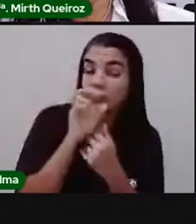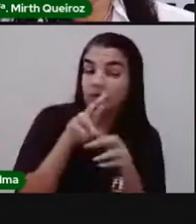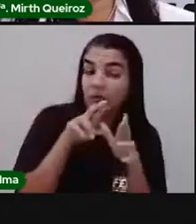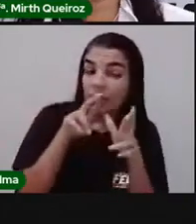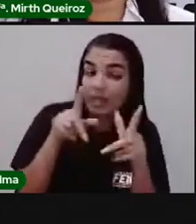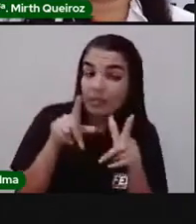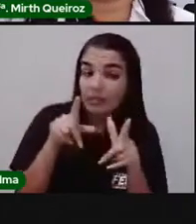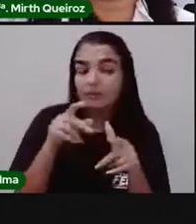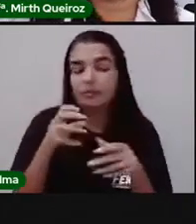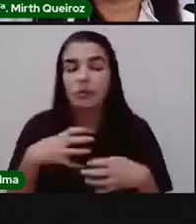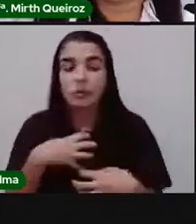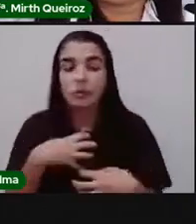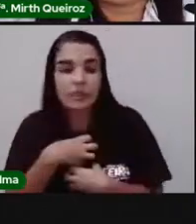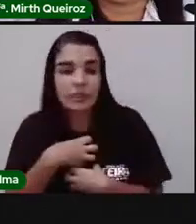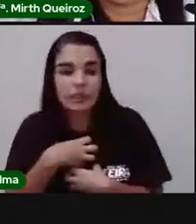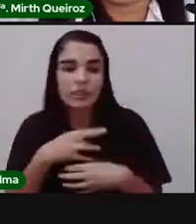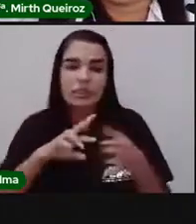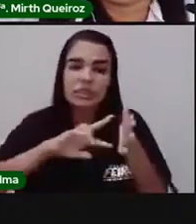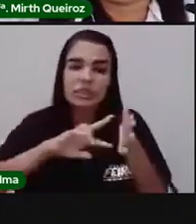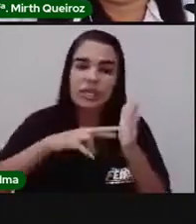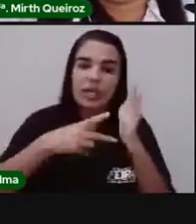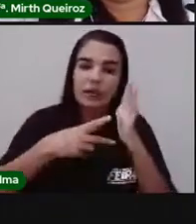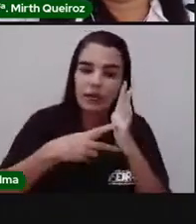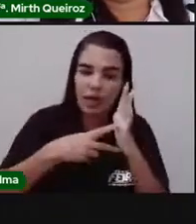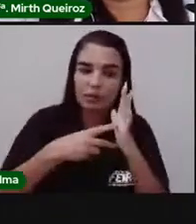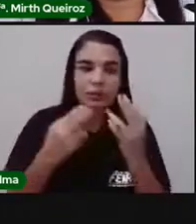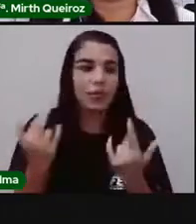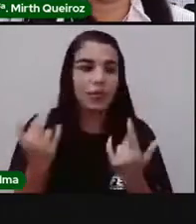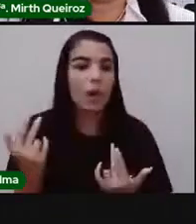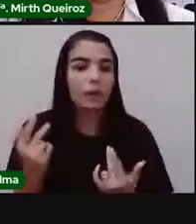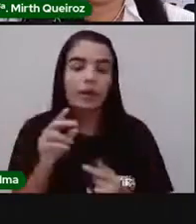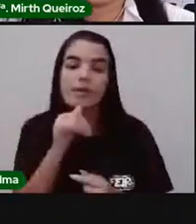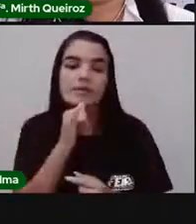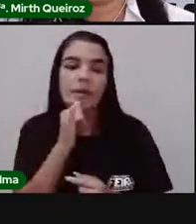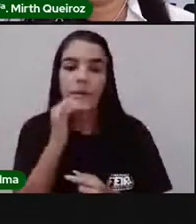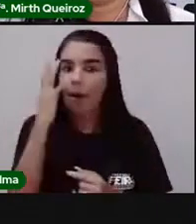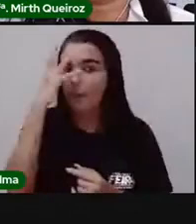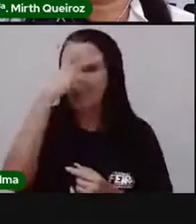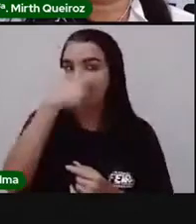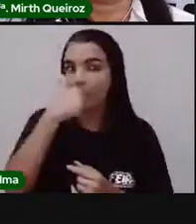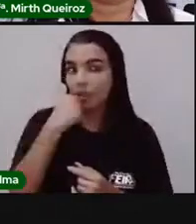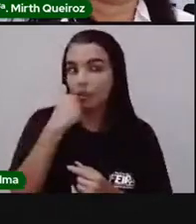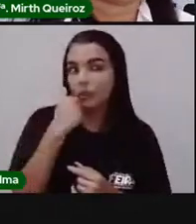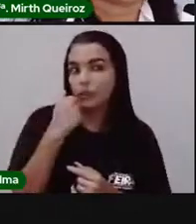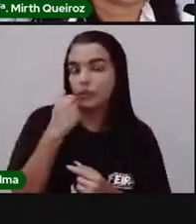diferente, mas que tem o mesmo significado. Por exemplo, bonito, belo.